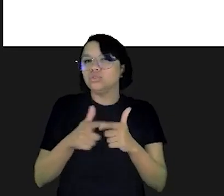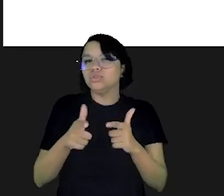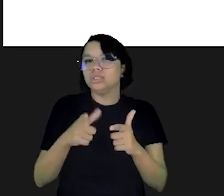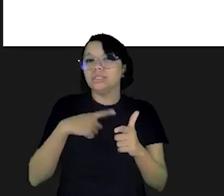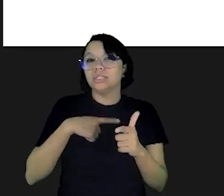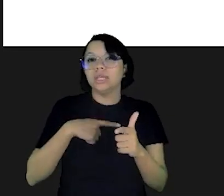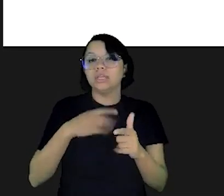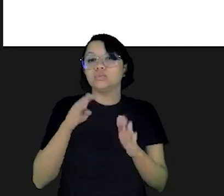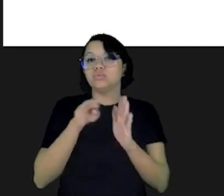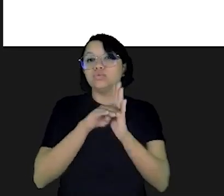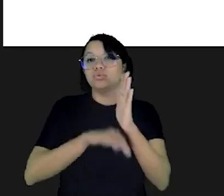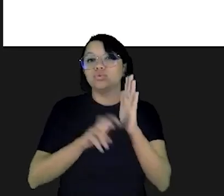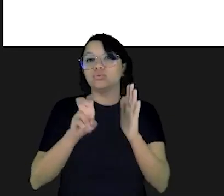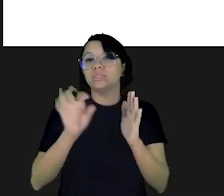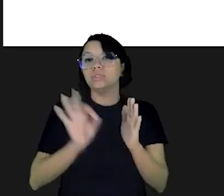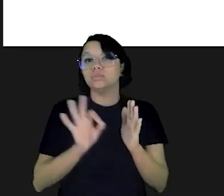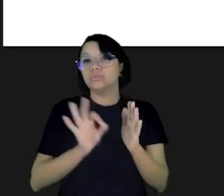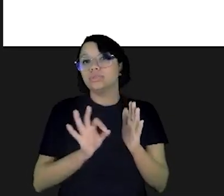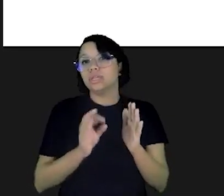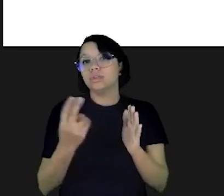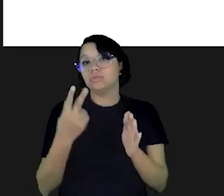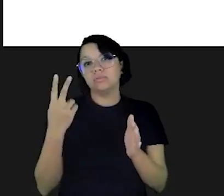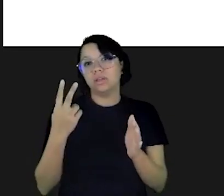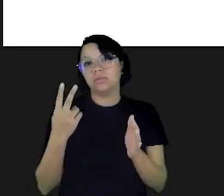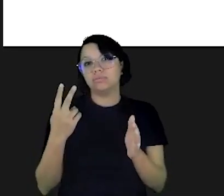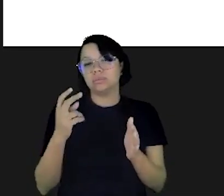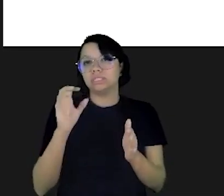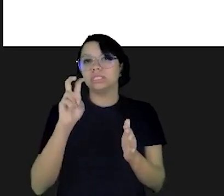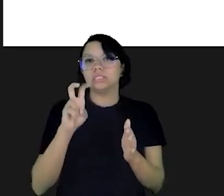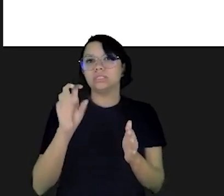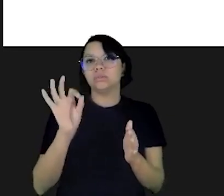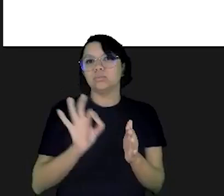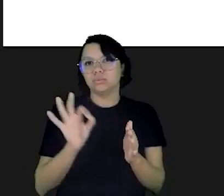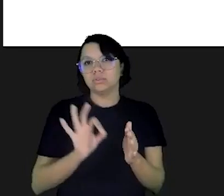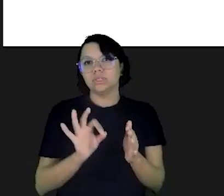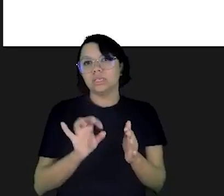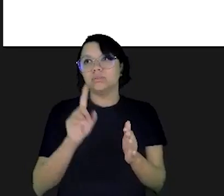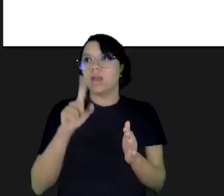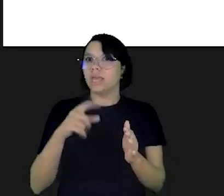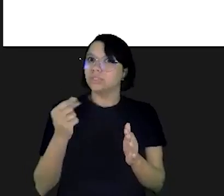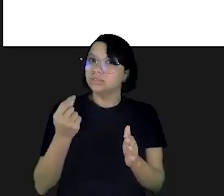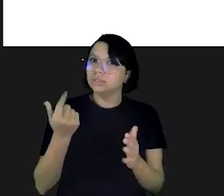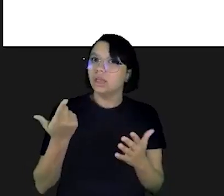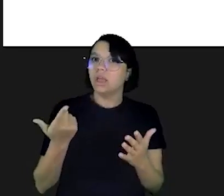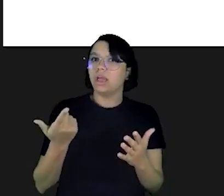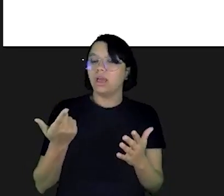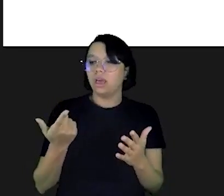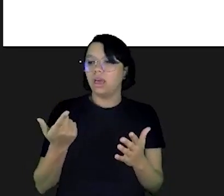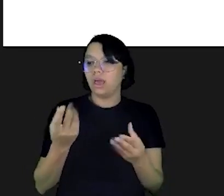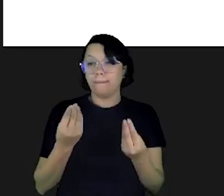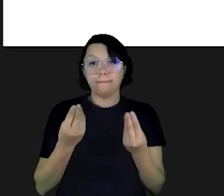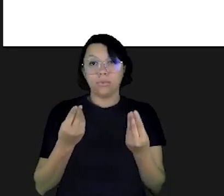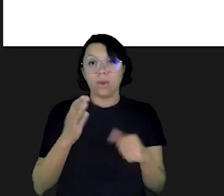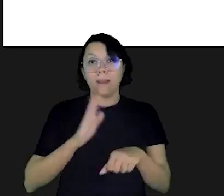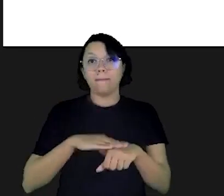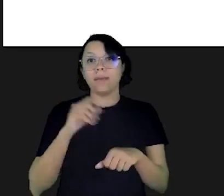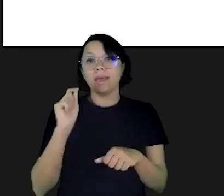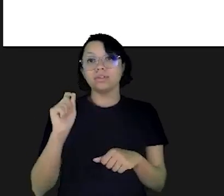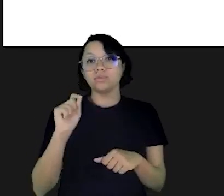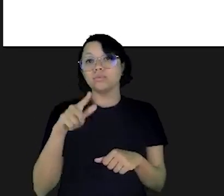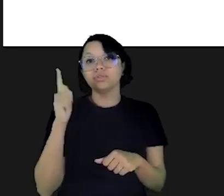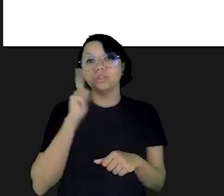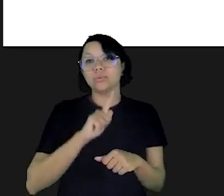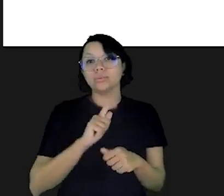à vista em vez de parcelar eu vou obter um desconto aí de 5% no valor do meu IPVA cara 5% é